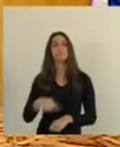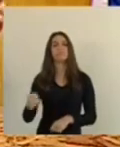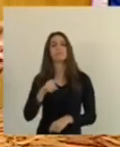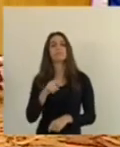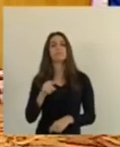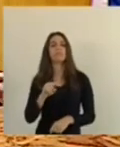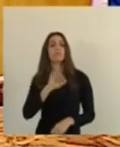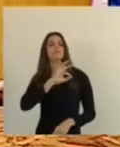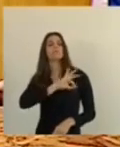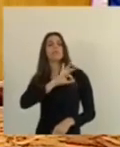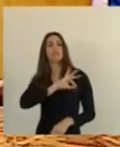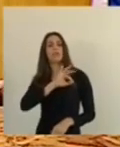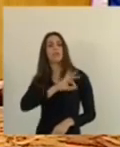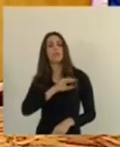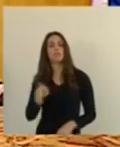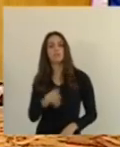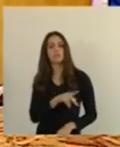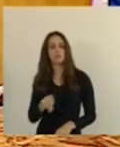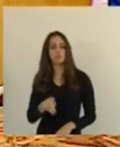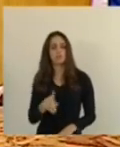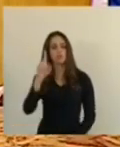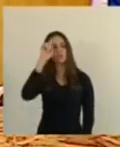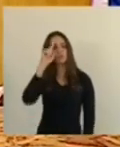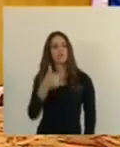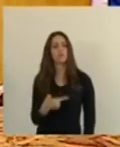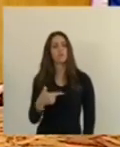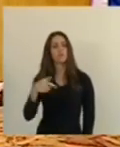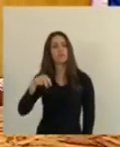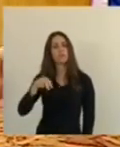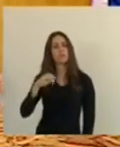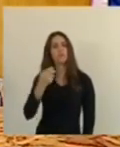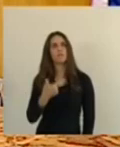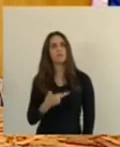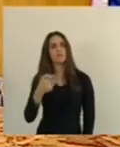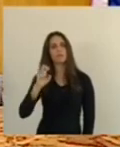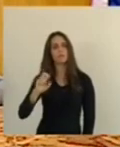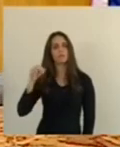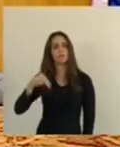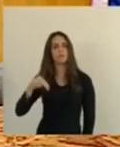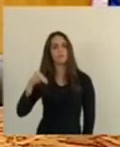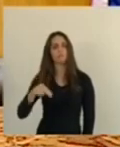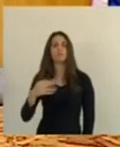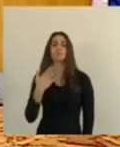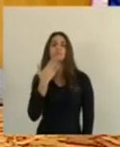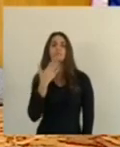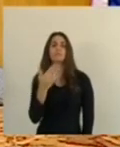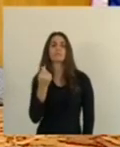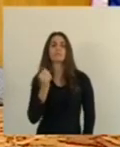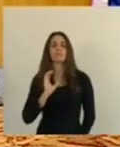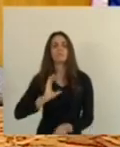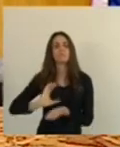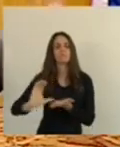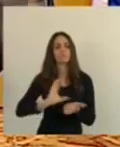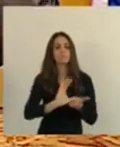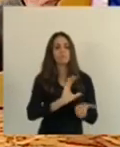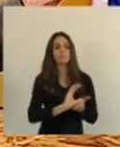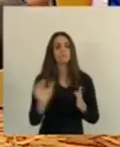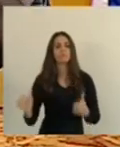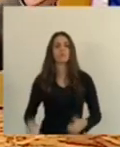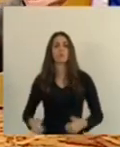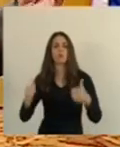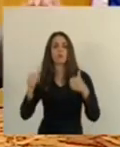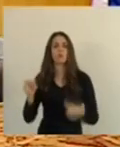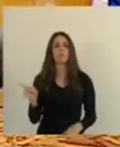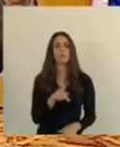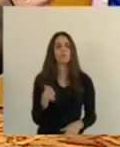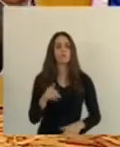apresentá-lo, dia 25 de novembro. E estamos aqui agora pleiteando uma remuneração, uma remuneração melhor para o